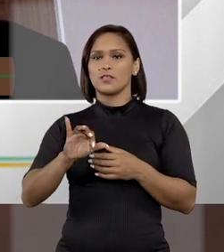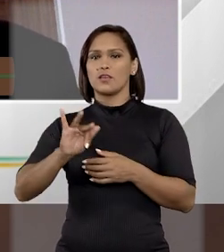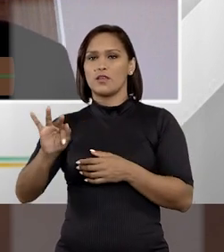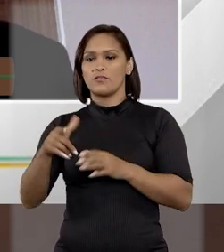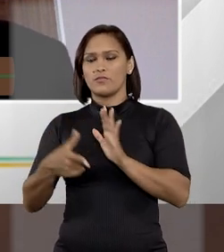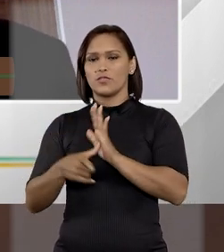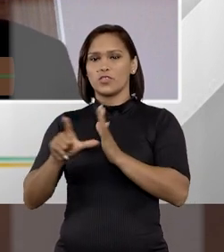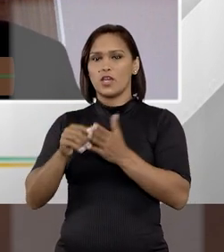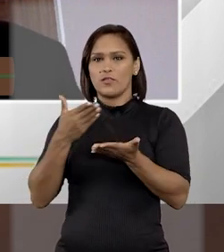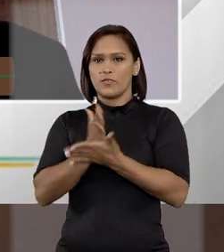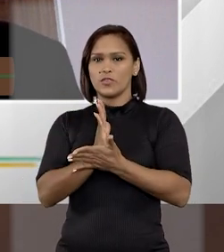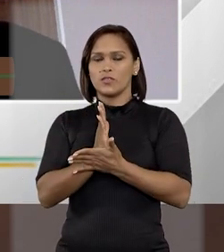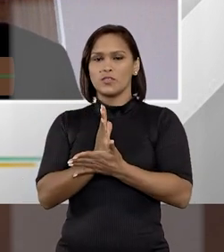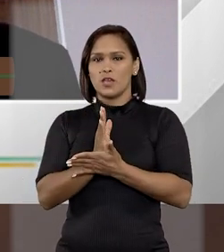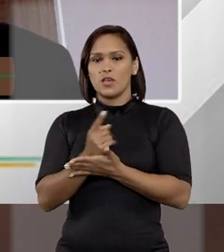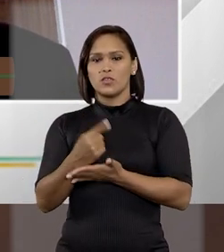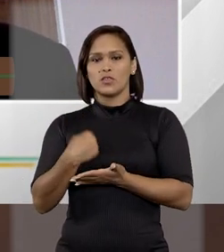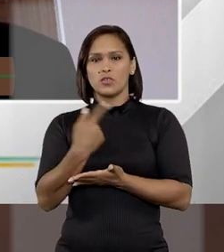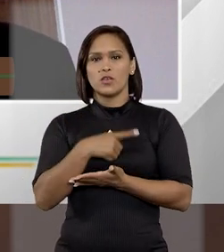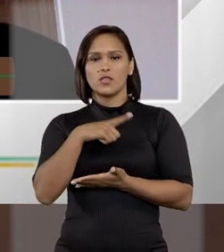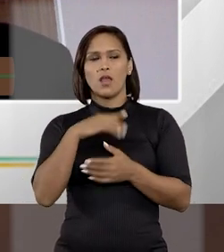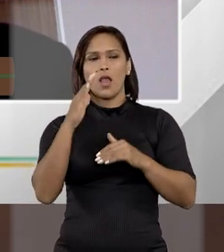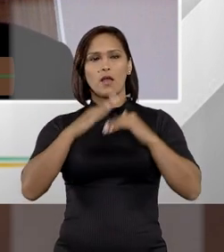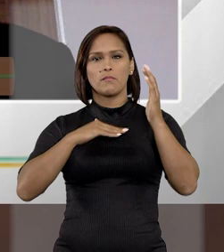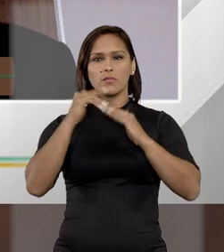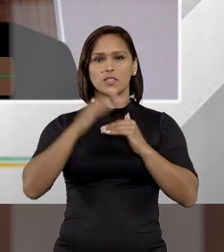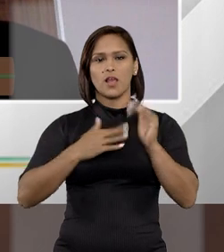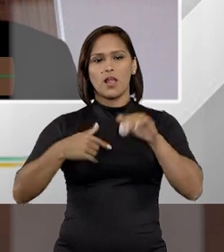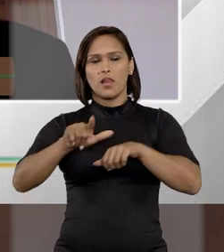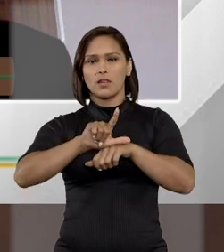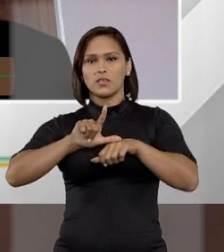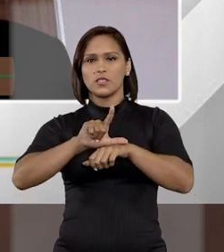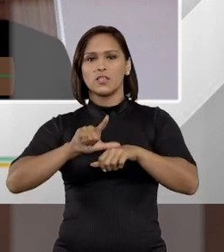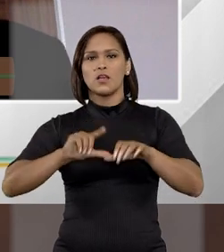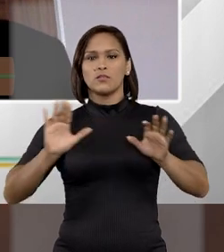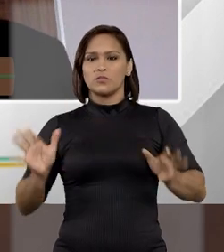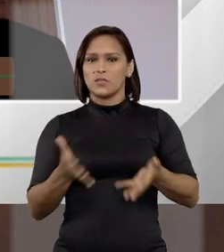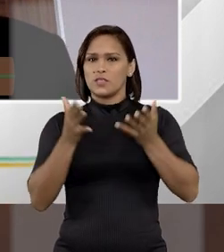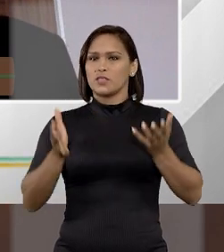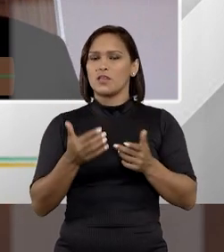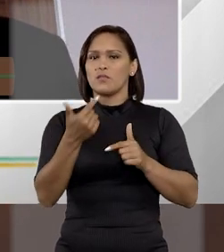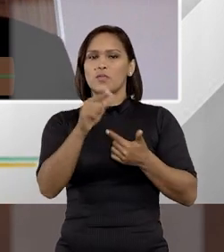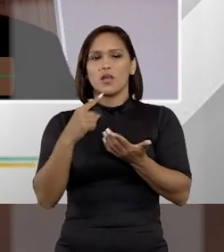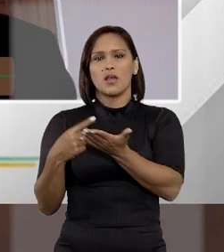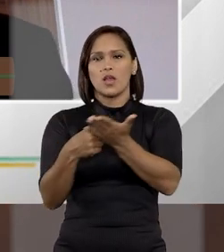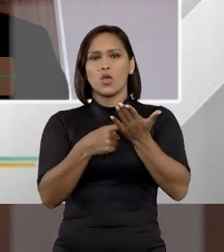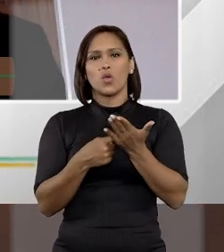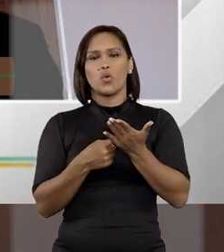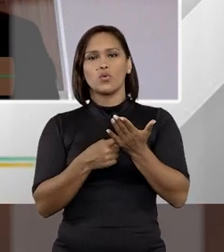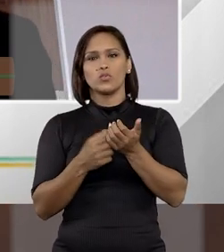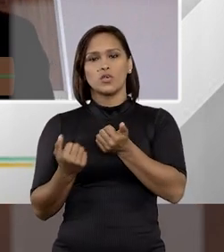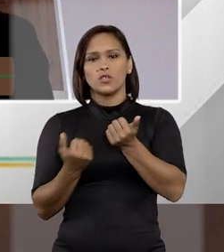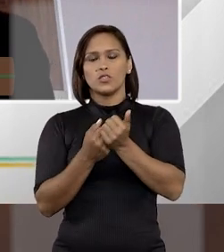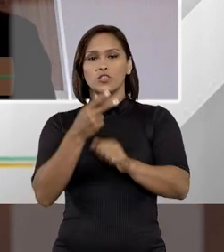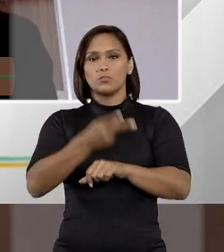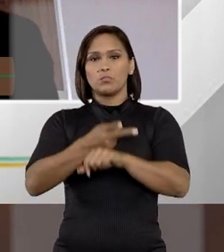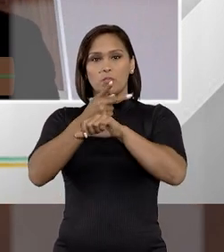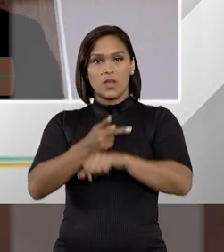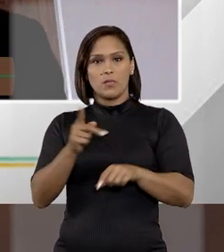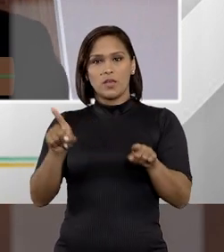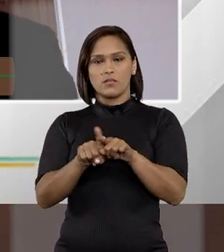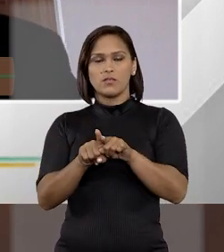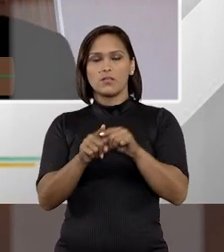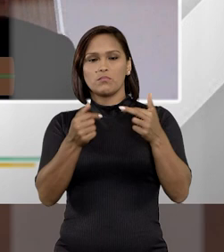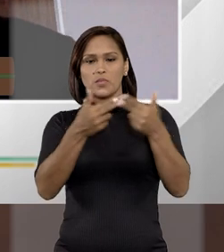Supremo Tribunal Federal, nós temos a capacidade, a legitimidade para celebrar acordos de colaboração premiada,